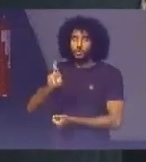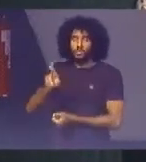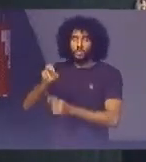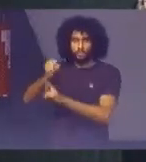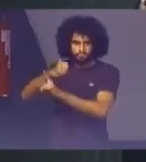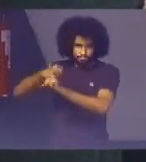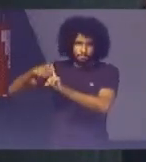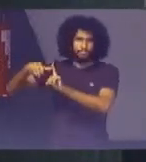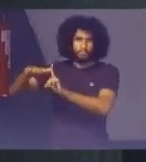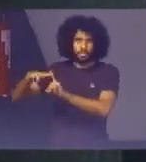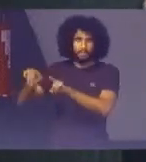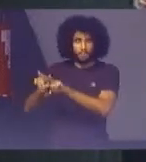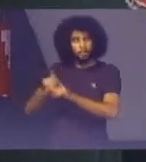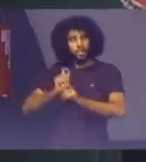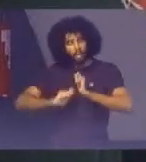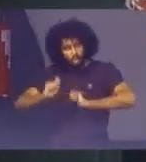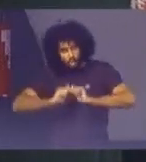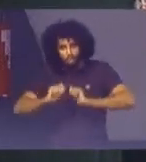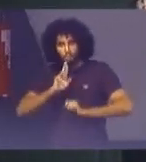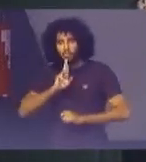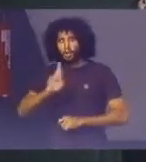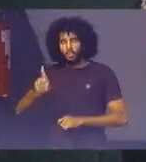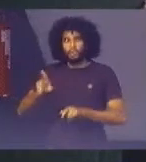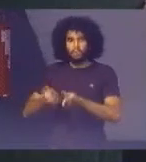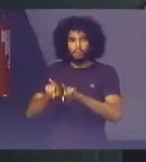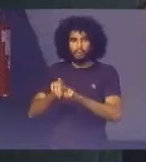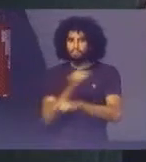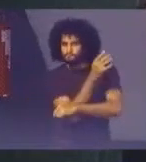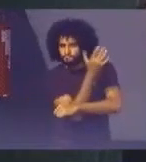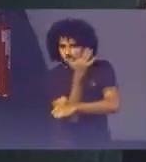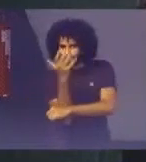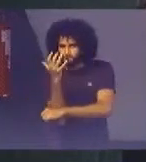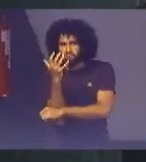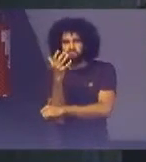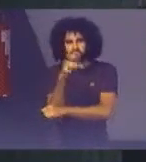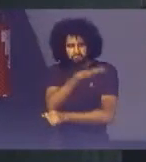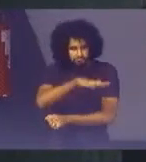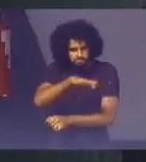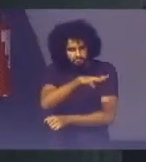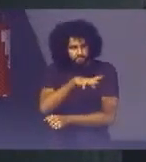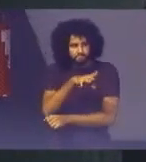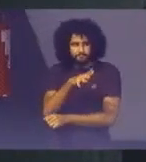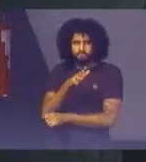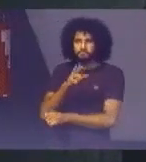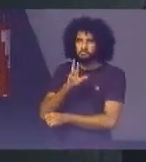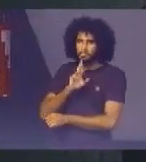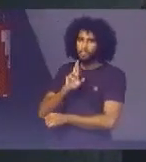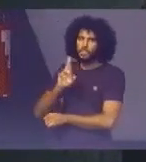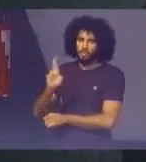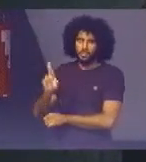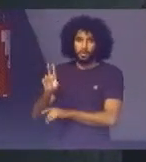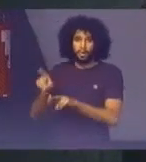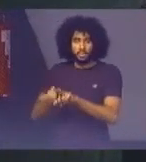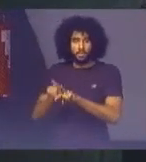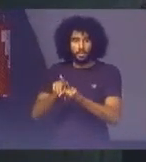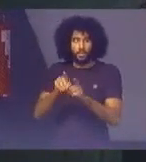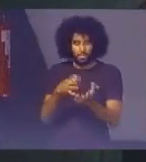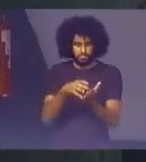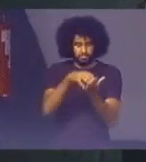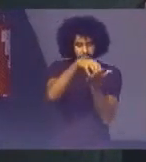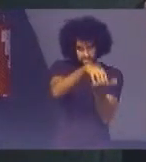resposta econômica É dar uma resposta ambiental Aos nossos problemas E colocar no centro Desses problemas